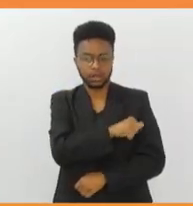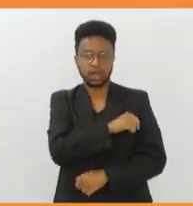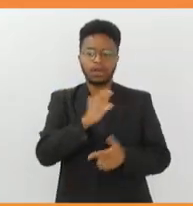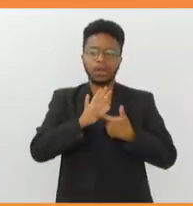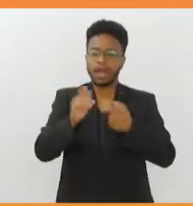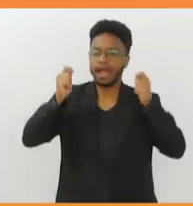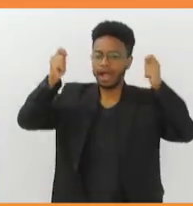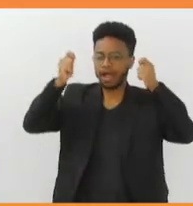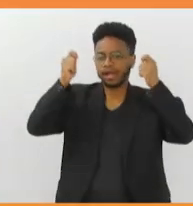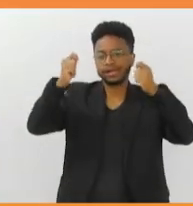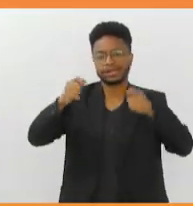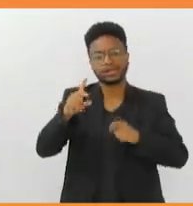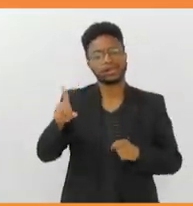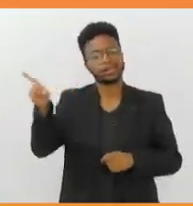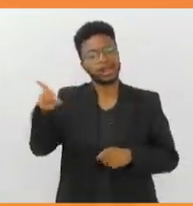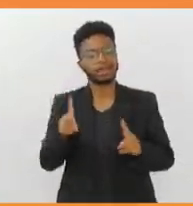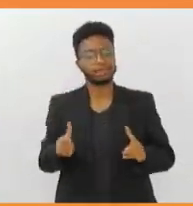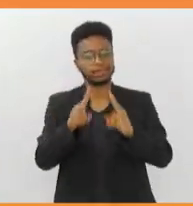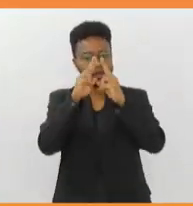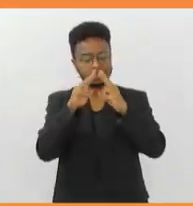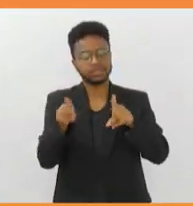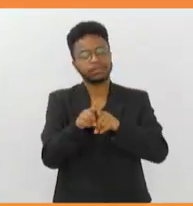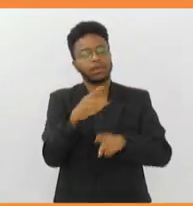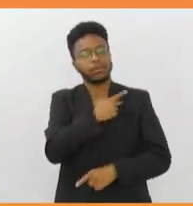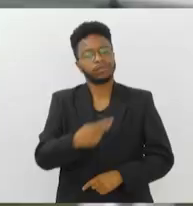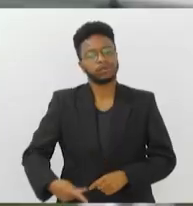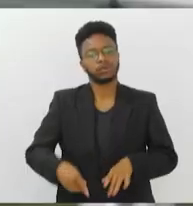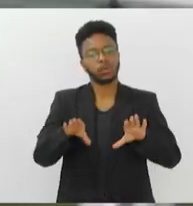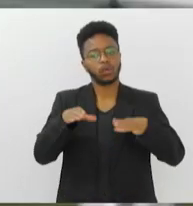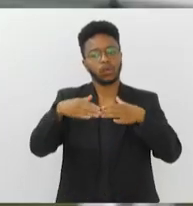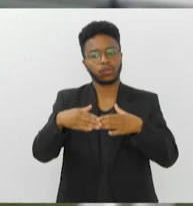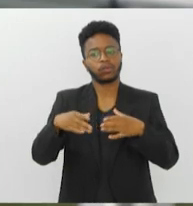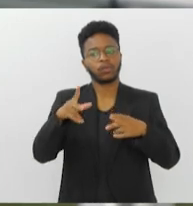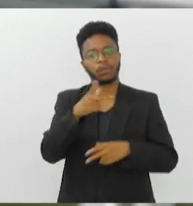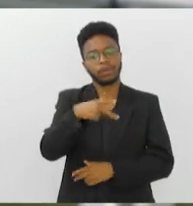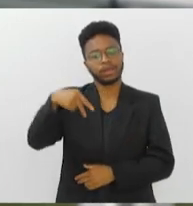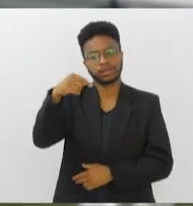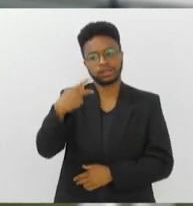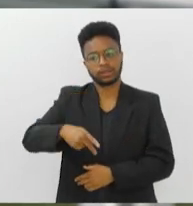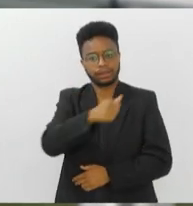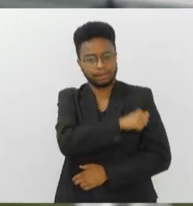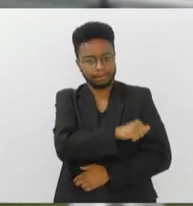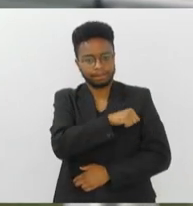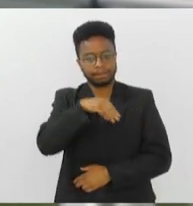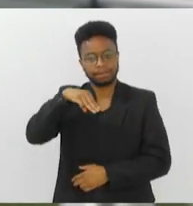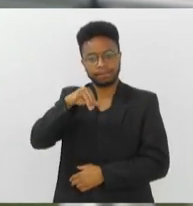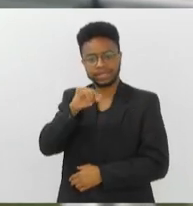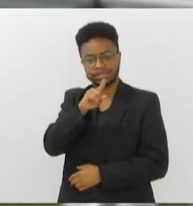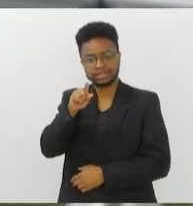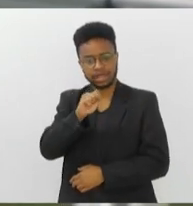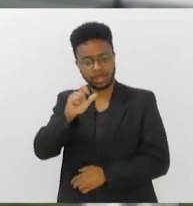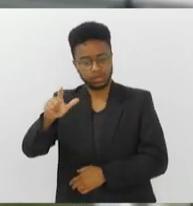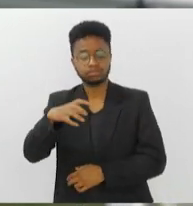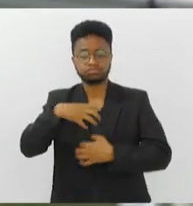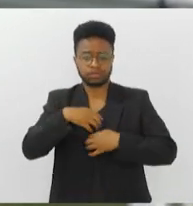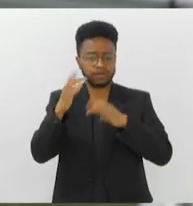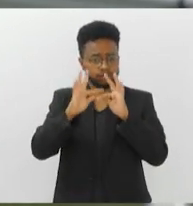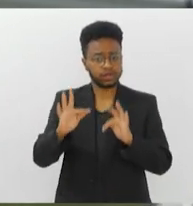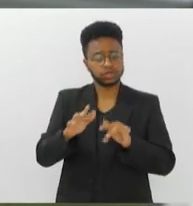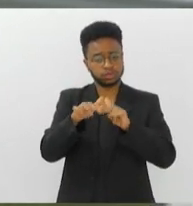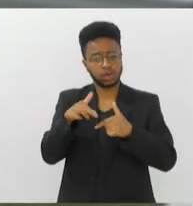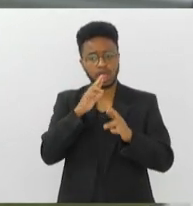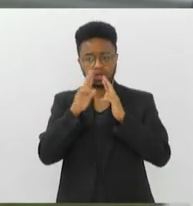animação para Paris. O presidente do Comitê Paralímpico Brasileiro, Misael Conrado, está otimista em relação aos resultados.